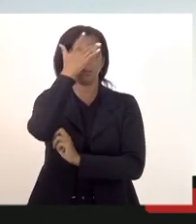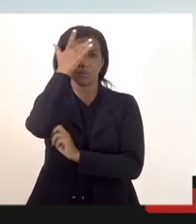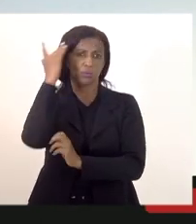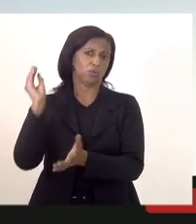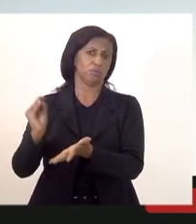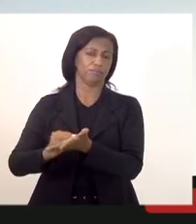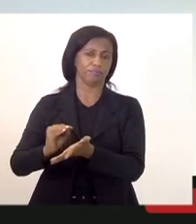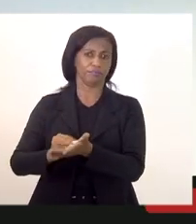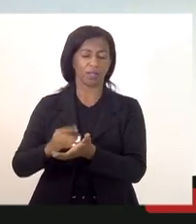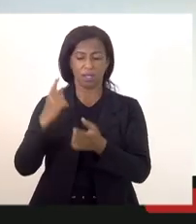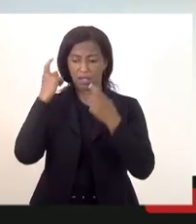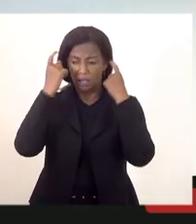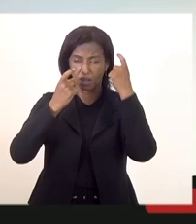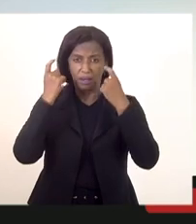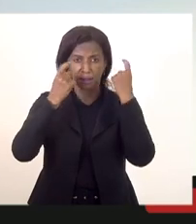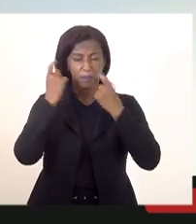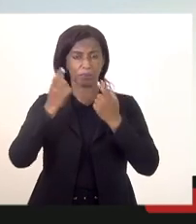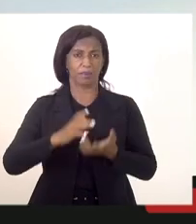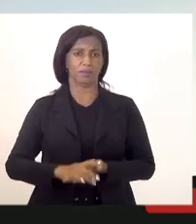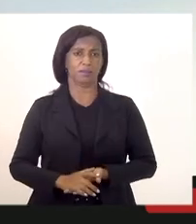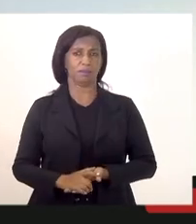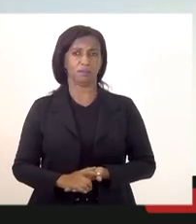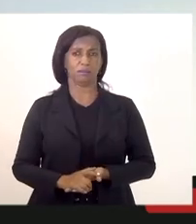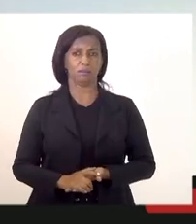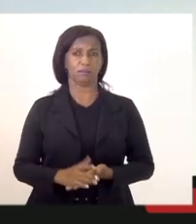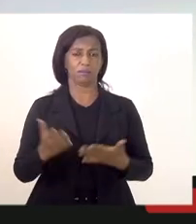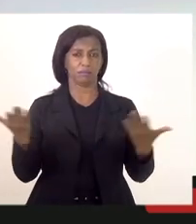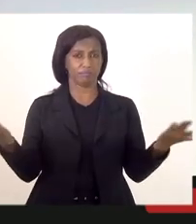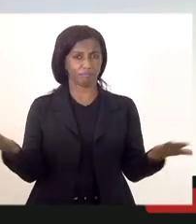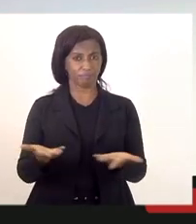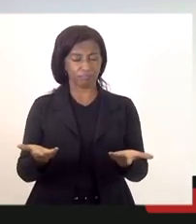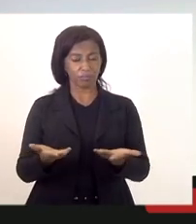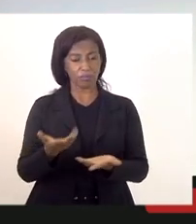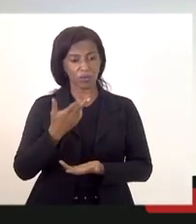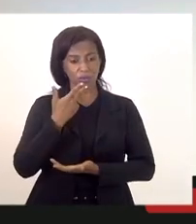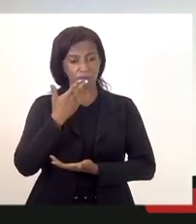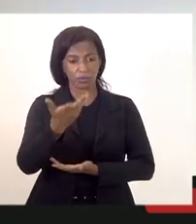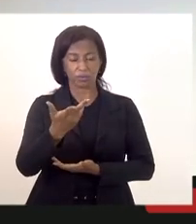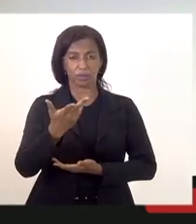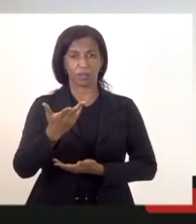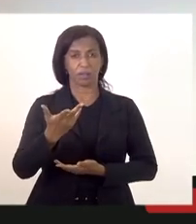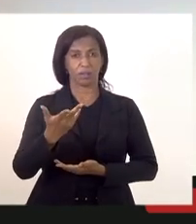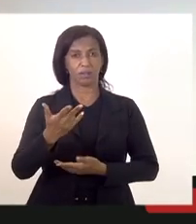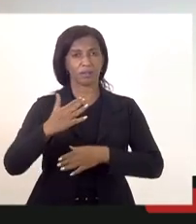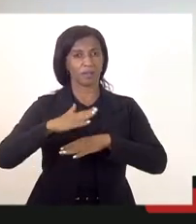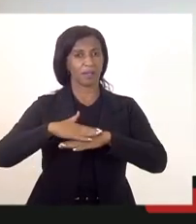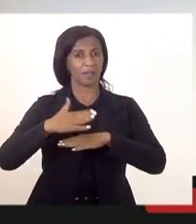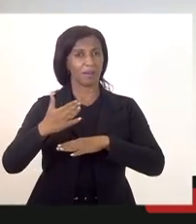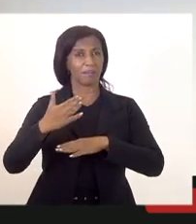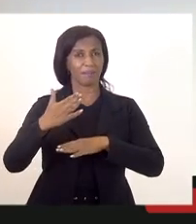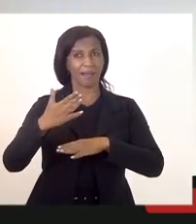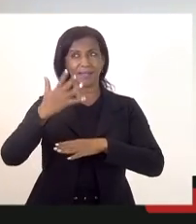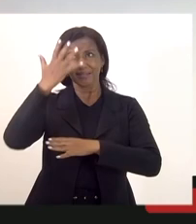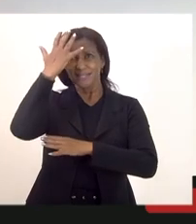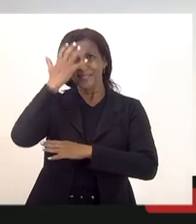é uma preocupação muito grande agora o senhor colocando assim fica muito mais sério do que a gente pensava